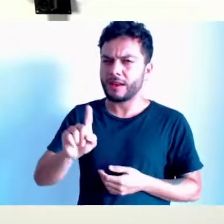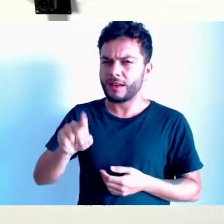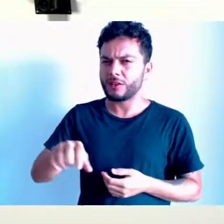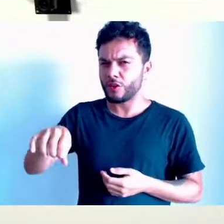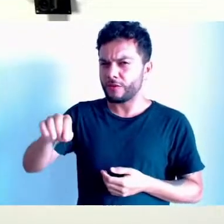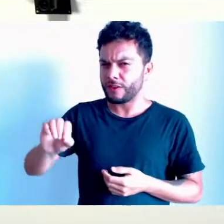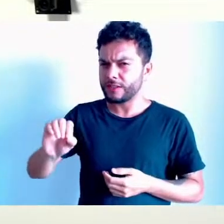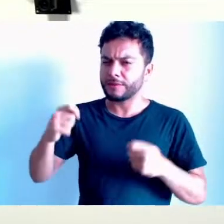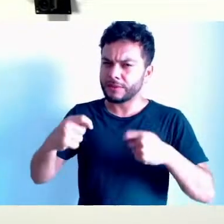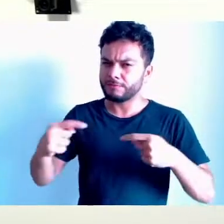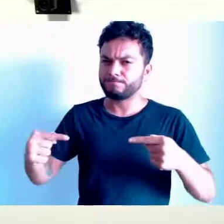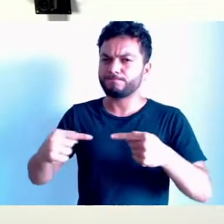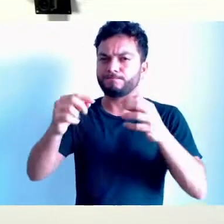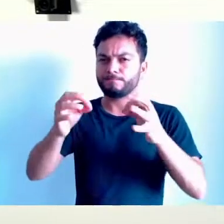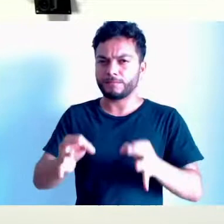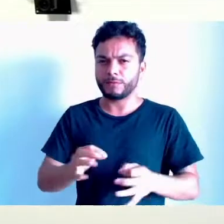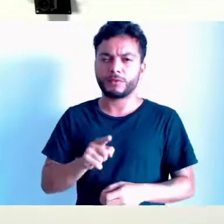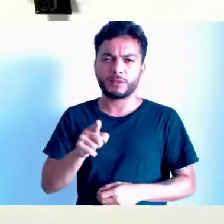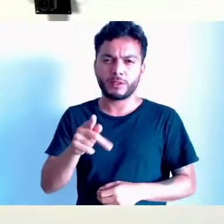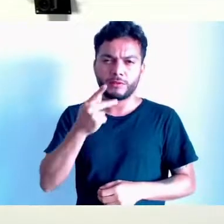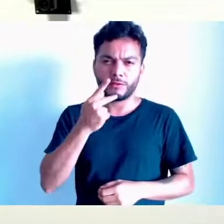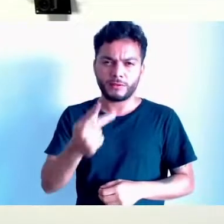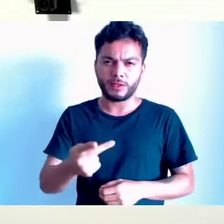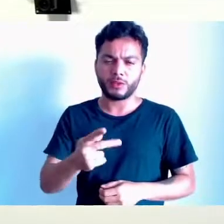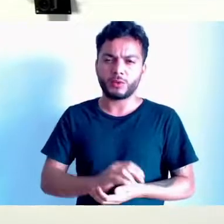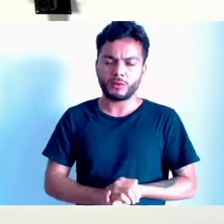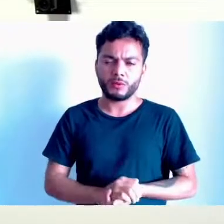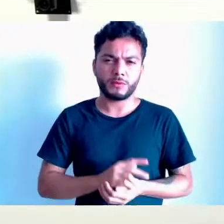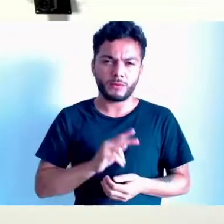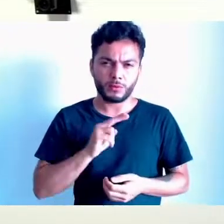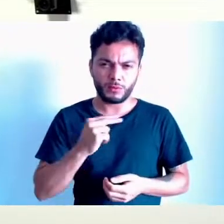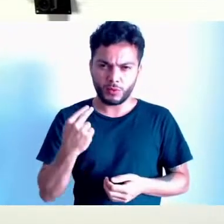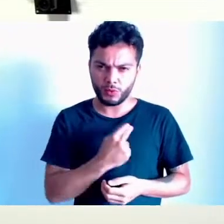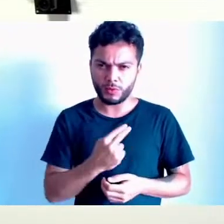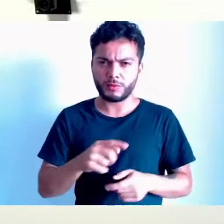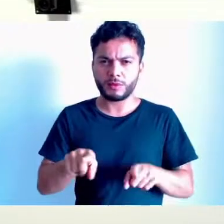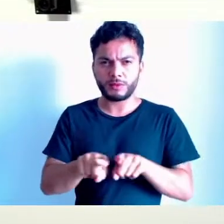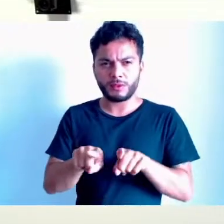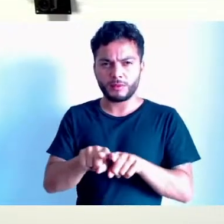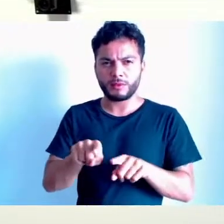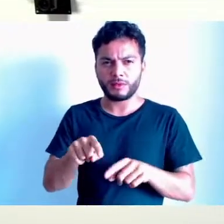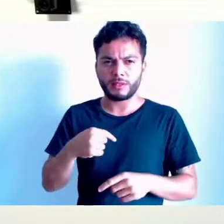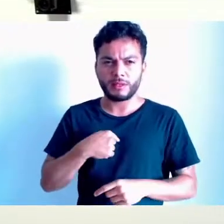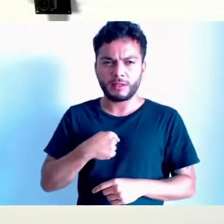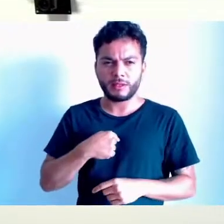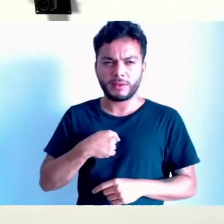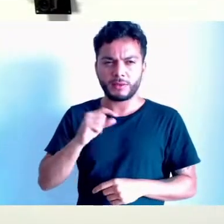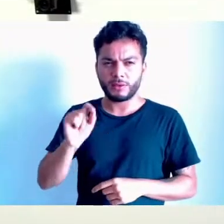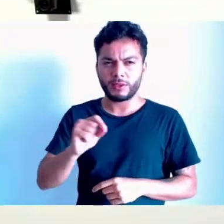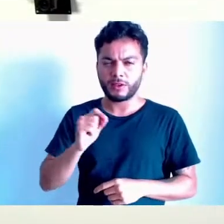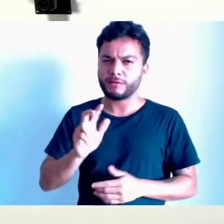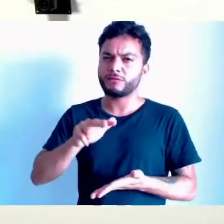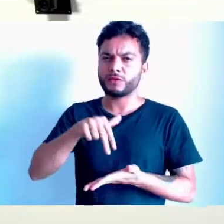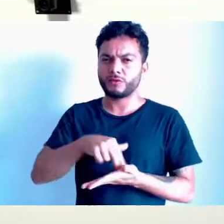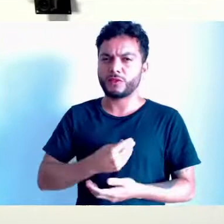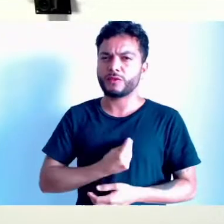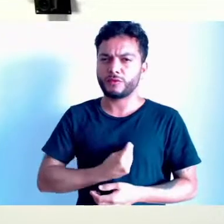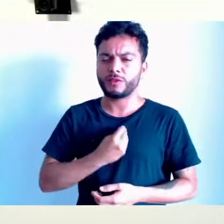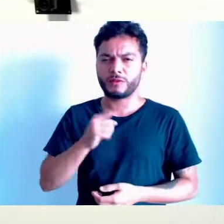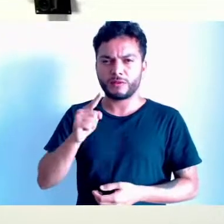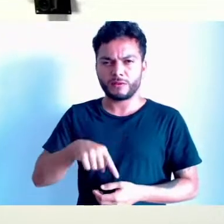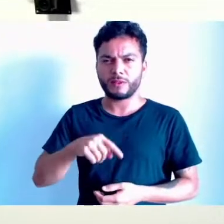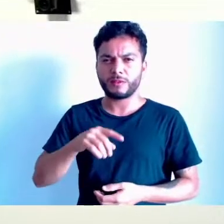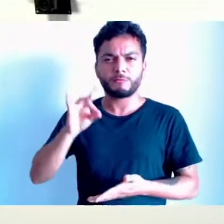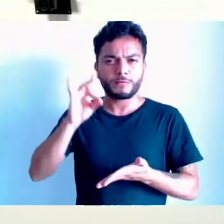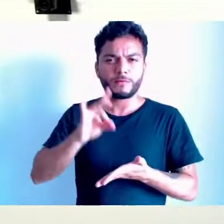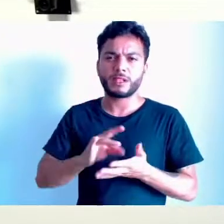a senhora falou, ainda citou o meu nome, em nenhum momento a gente está aqui para procurar a verdade. E, se tiver prova, tiver alguma coisa